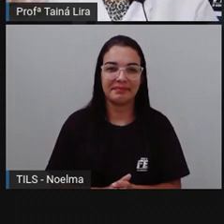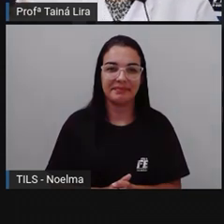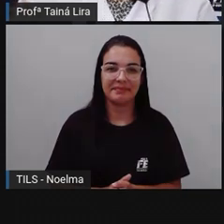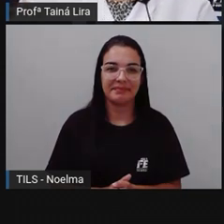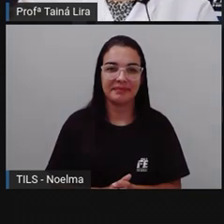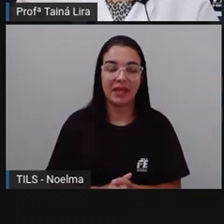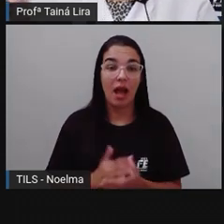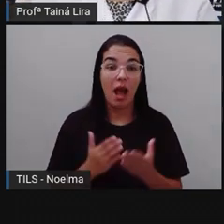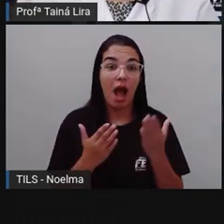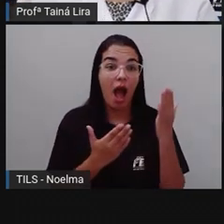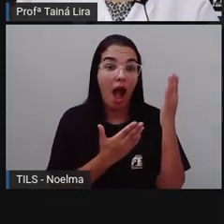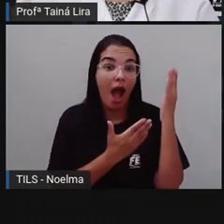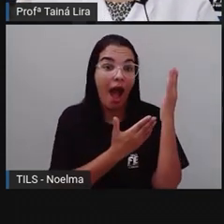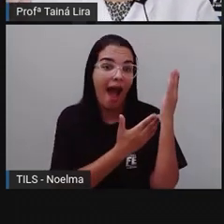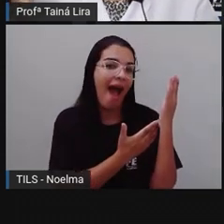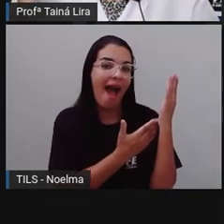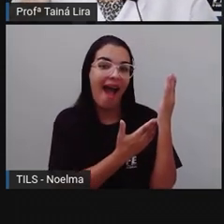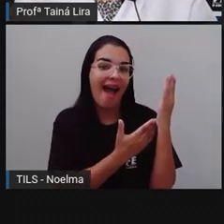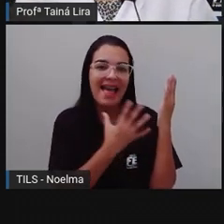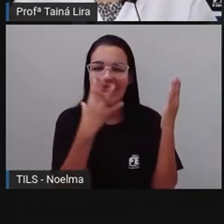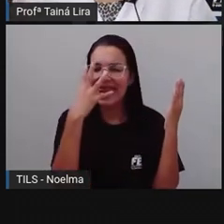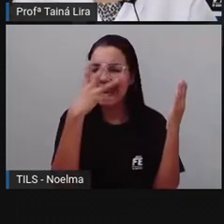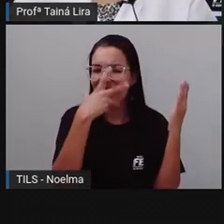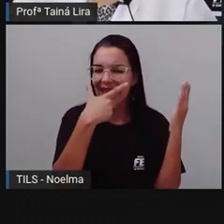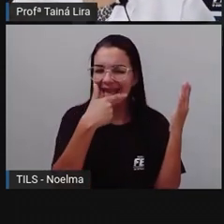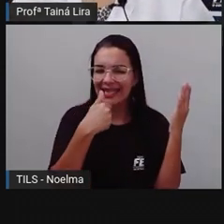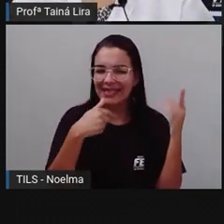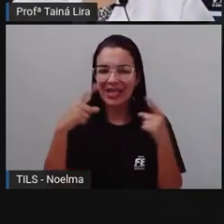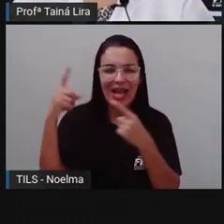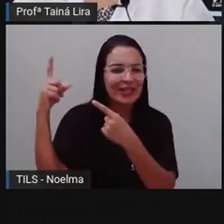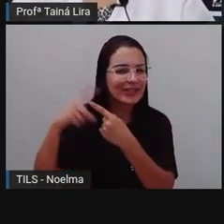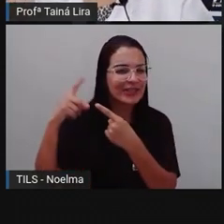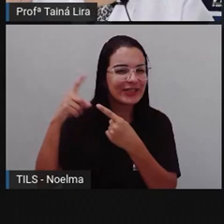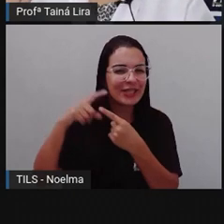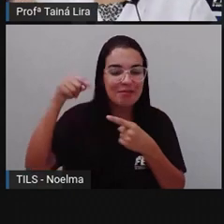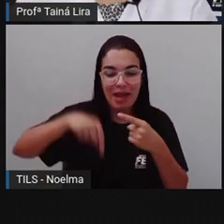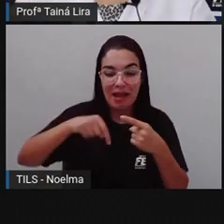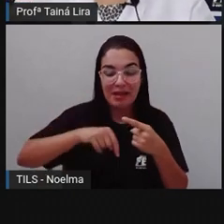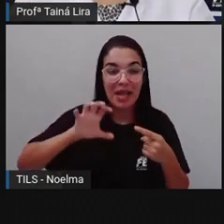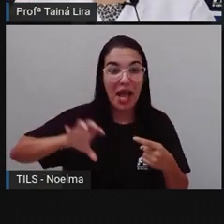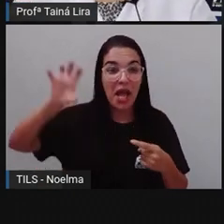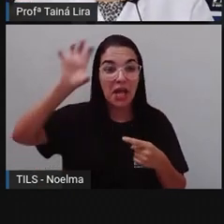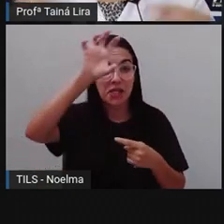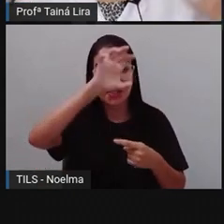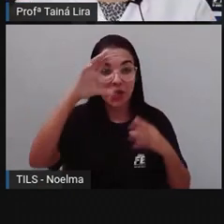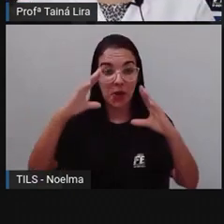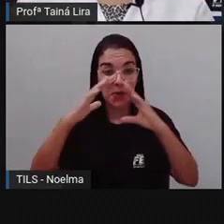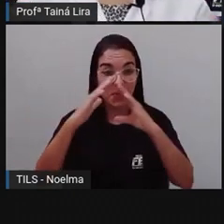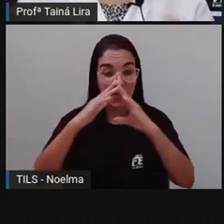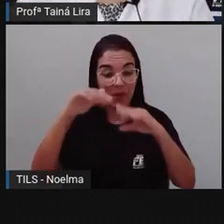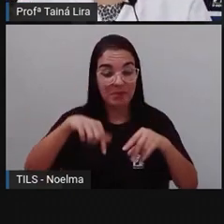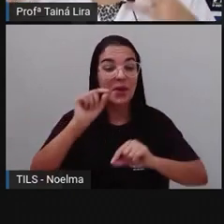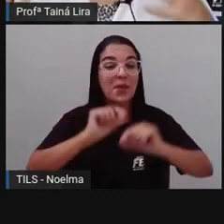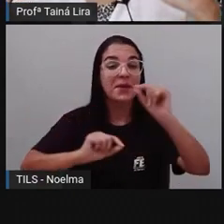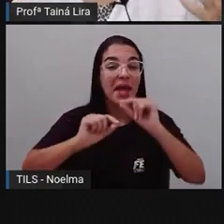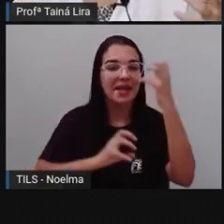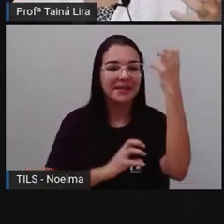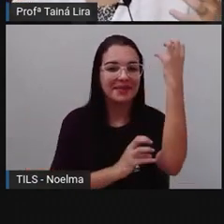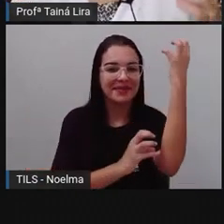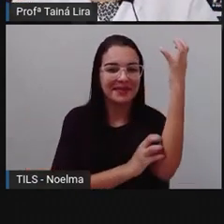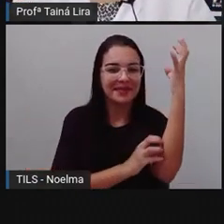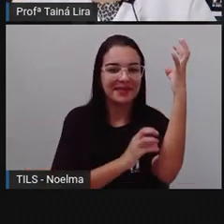E olha só, Um aqui que é bem típica da região onde nós moramos, Por quê, pró? Porque Feira de